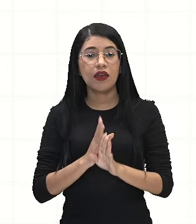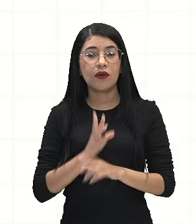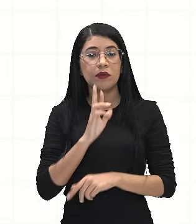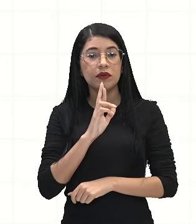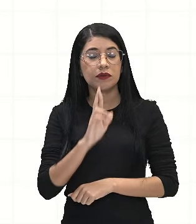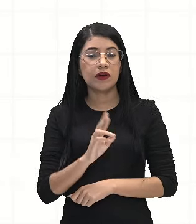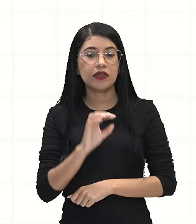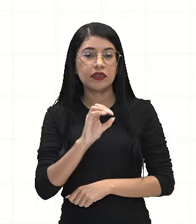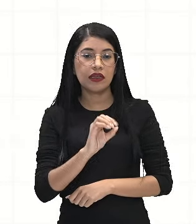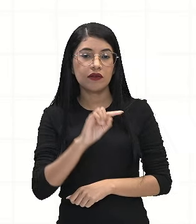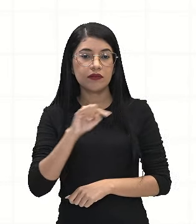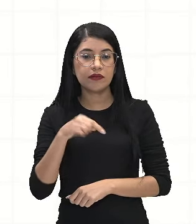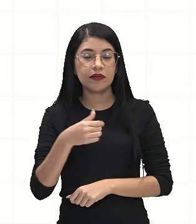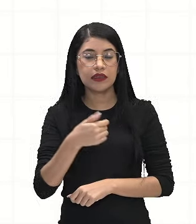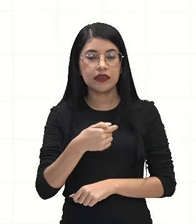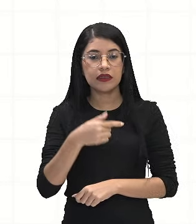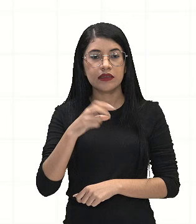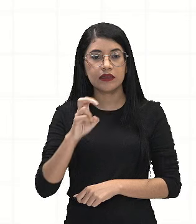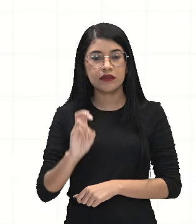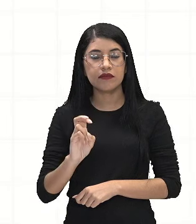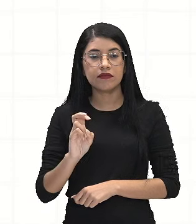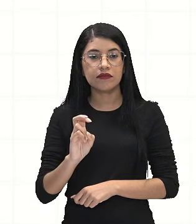0,75.